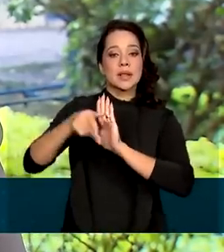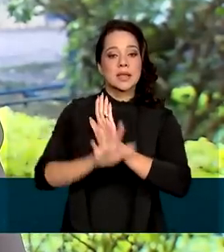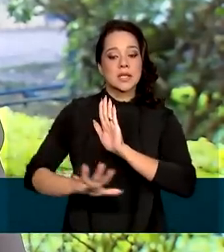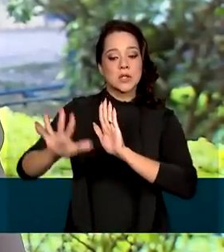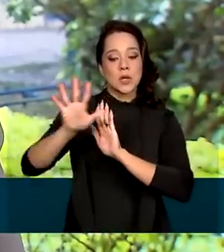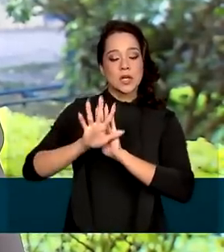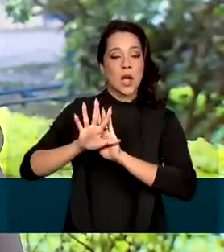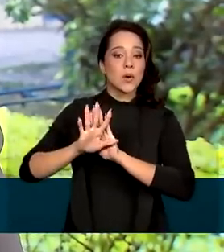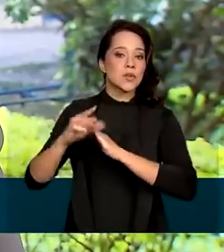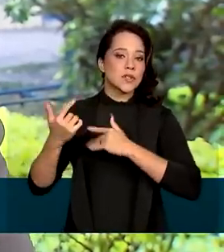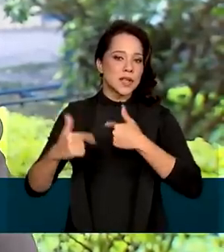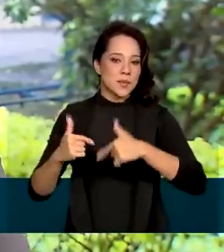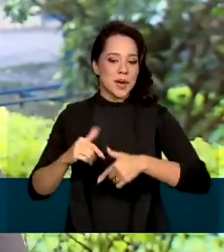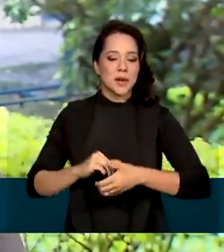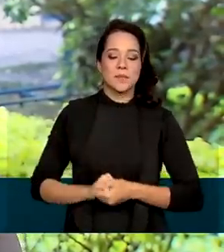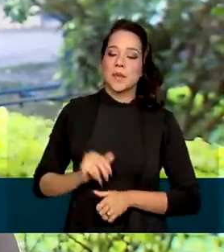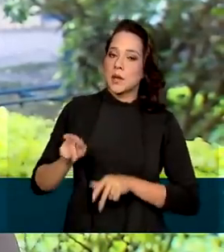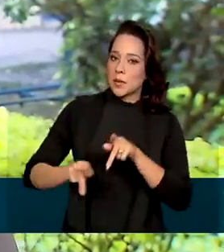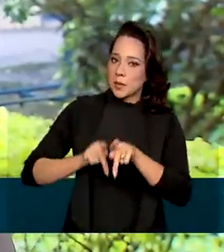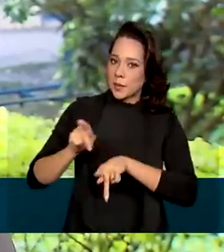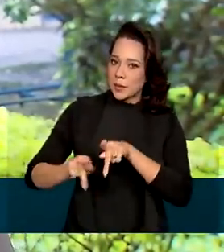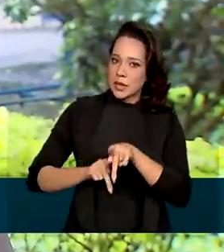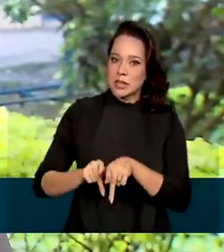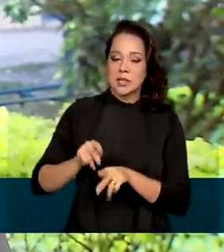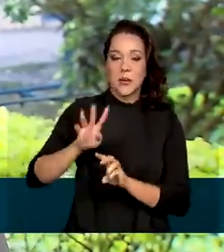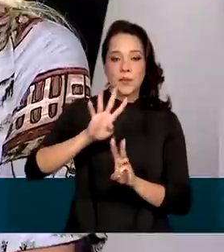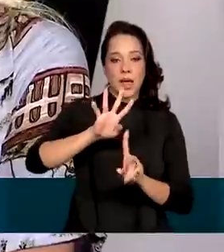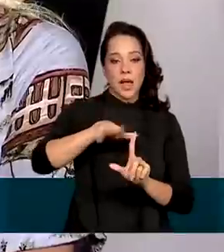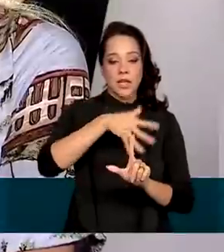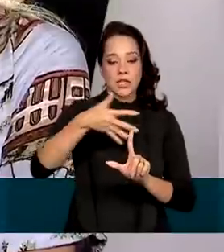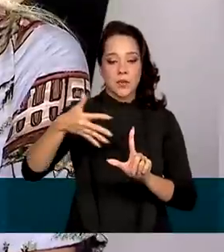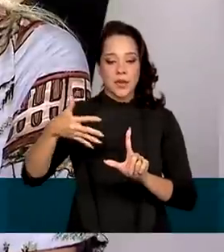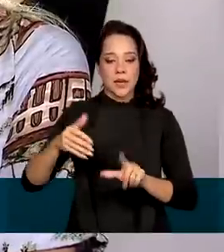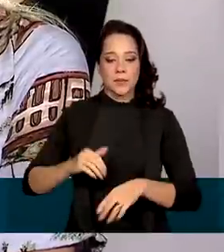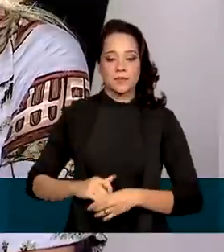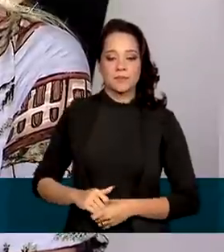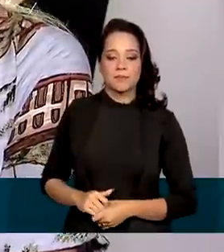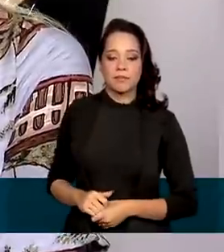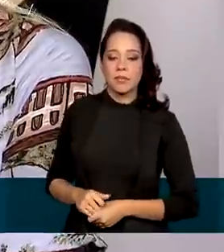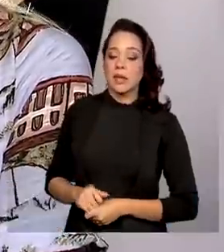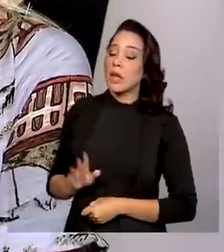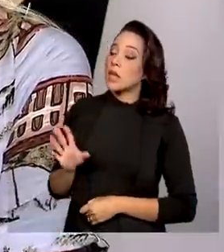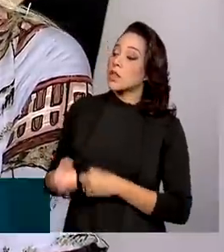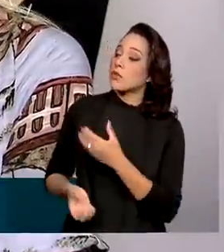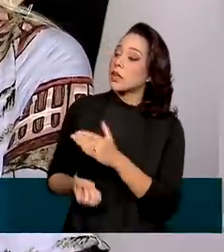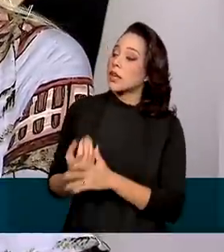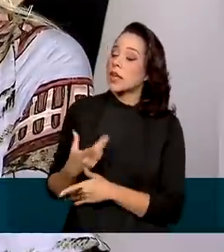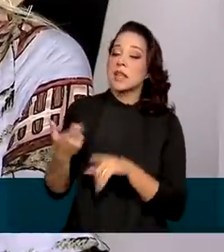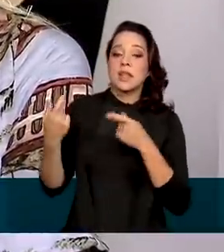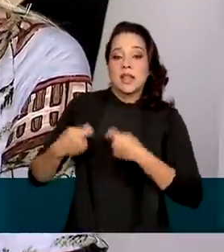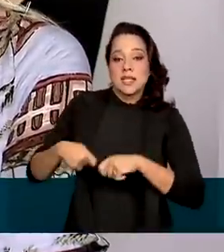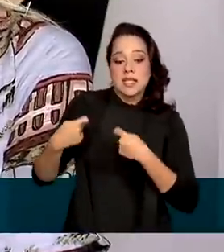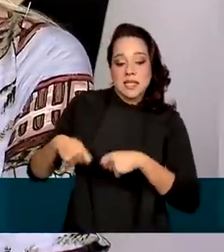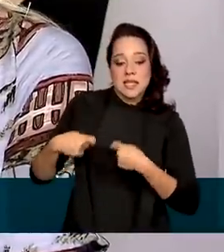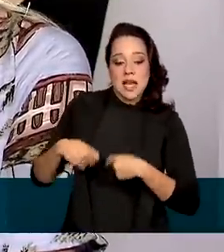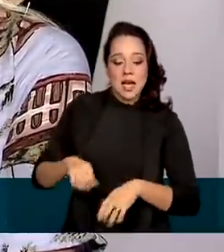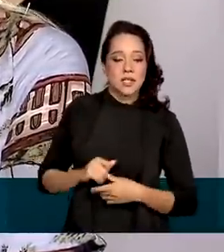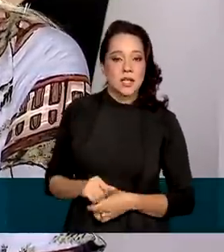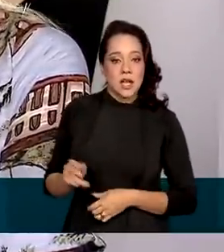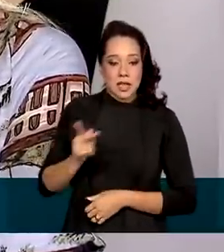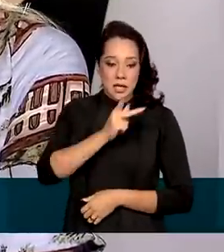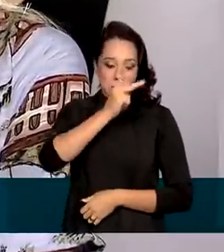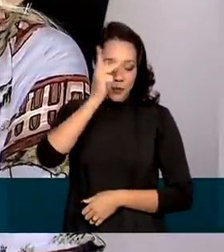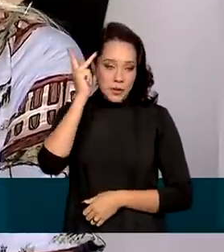de Empregabilidade para a População LGBT. Ele surge da necessidade das